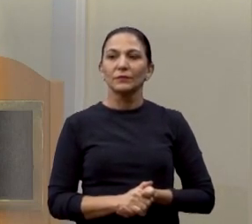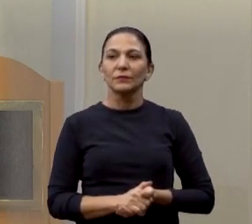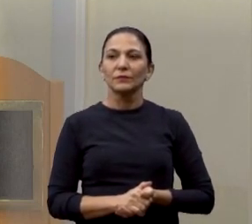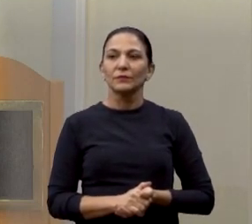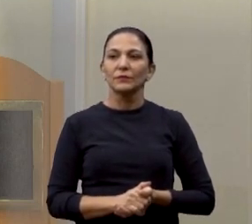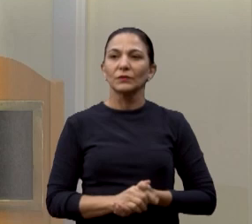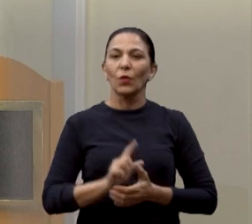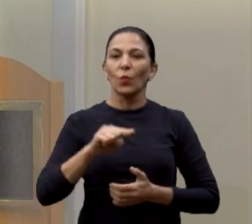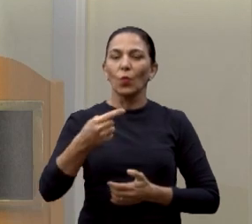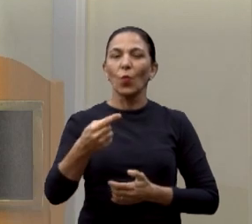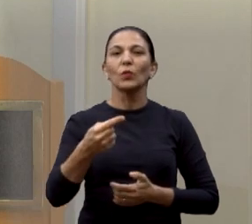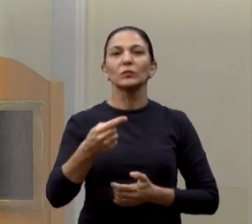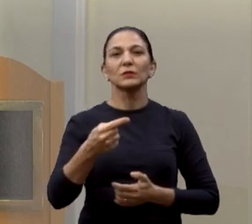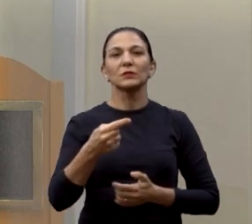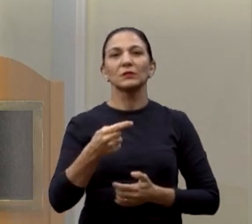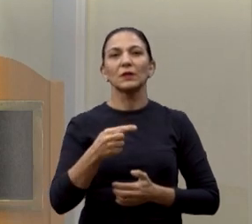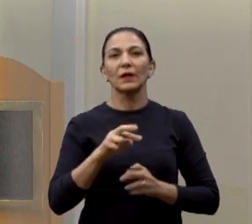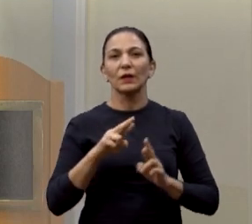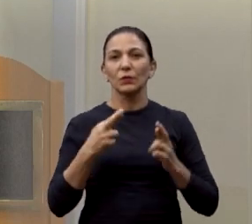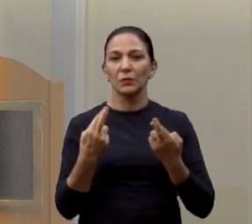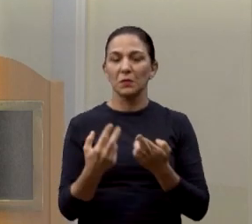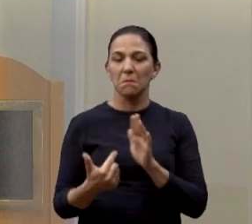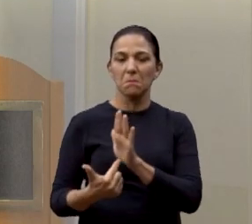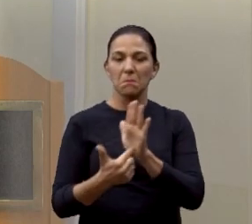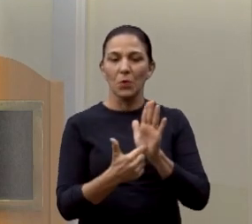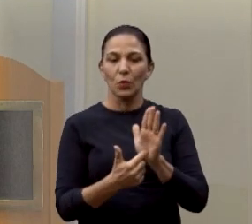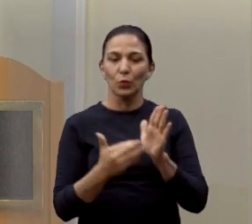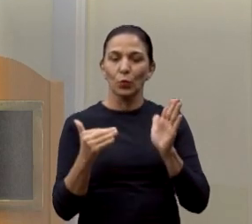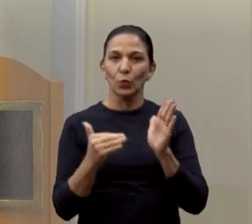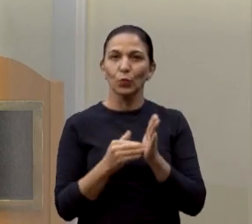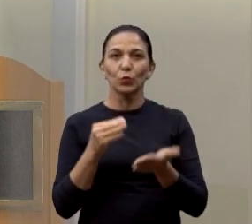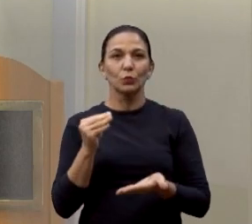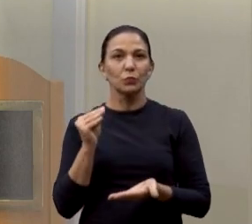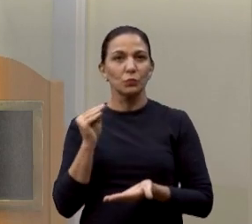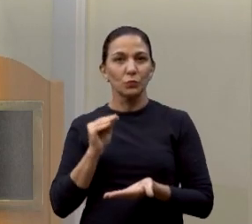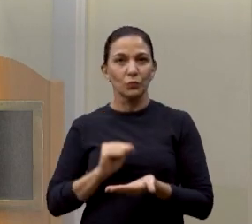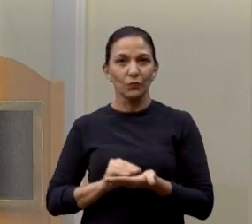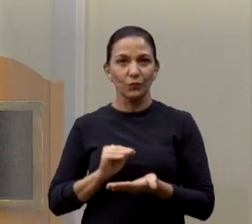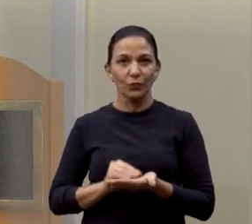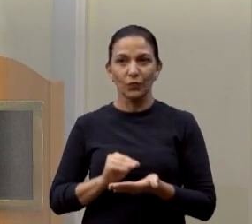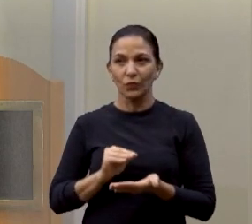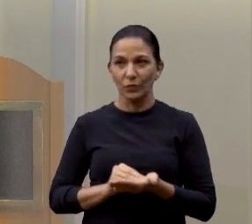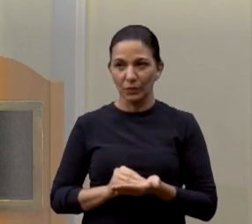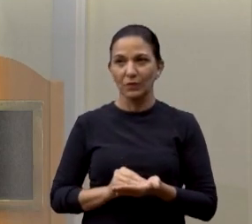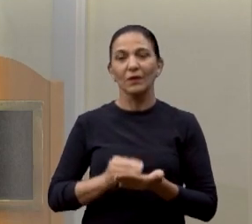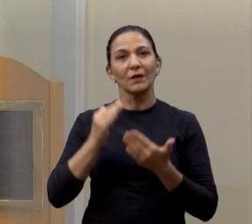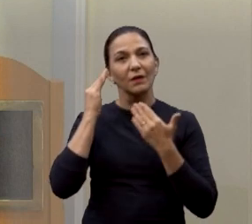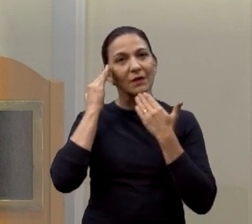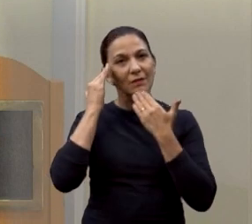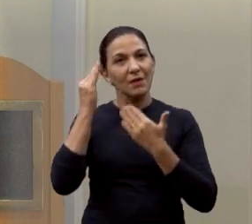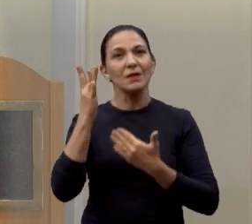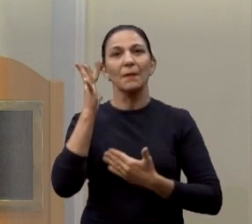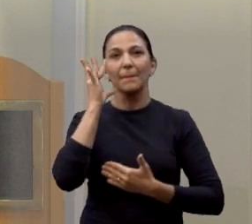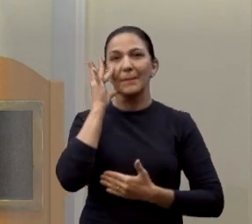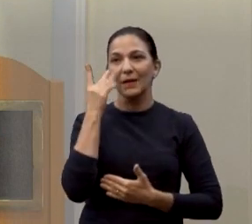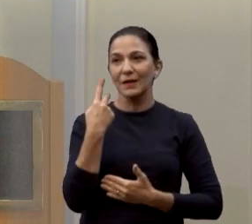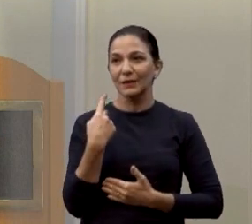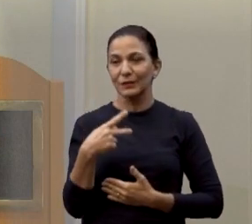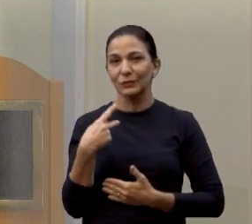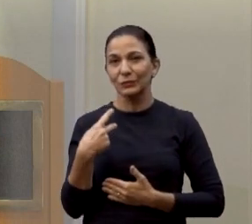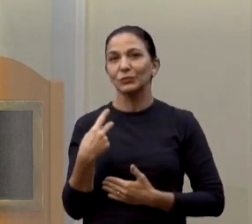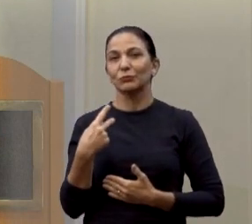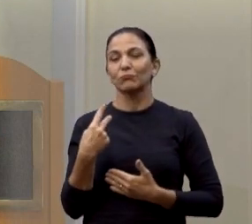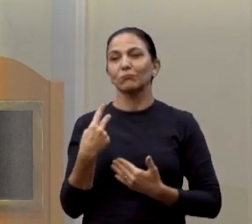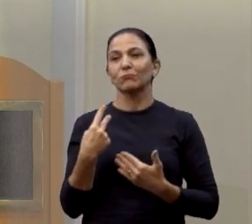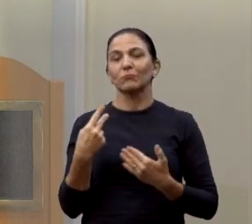nós passamos na próxima sessão. Obrigado, João Clemente, por ter ficado até o momento aí vendo